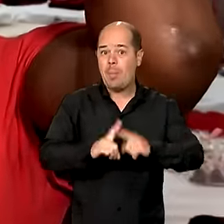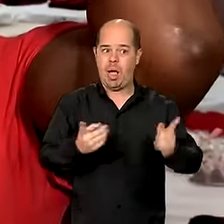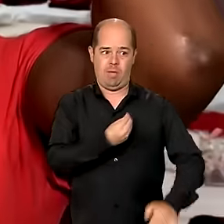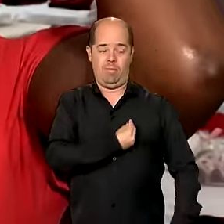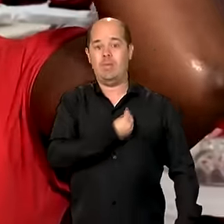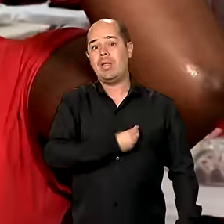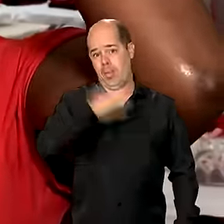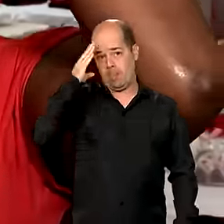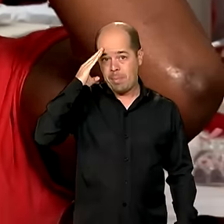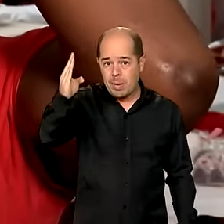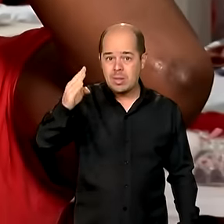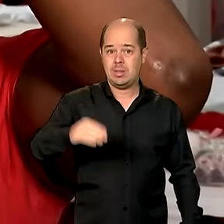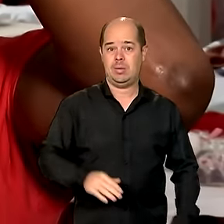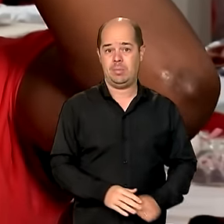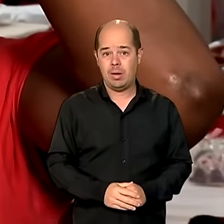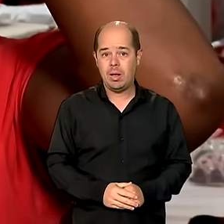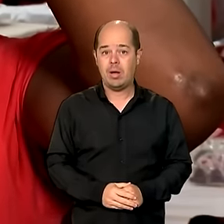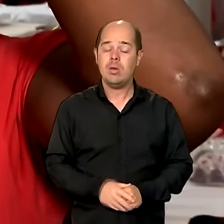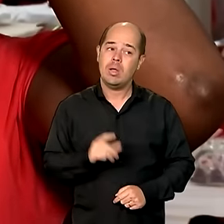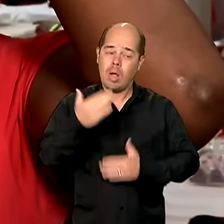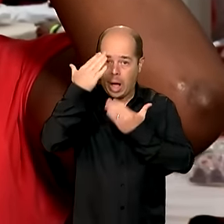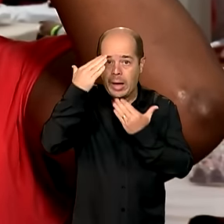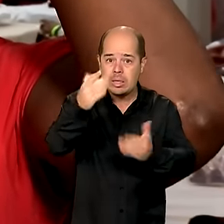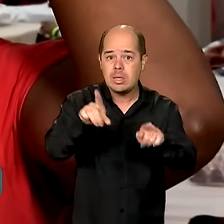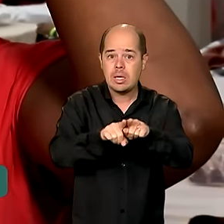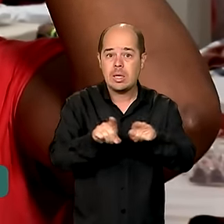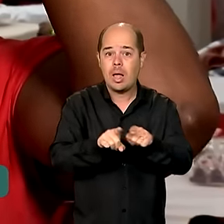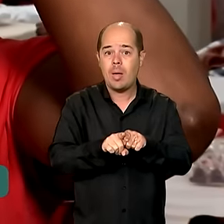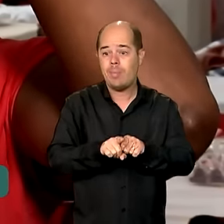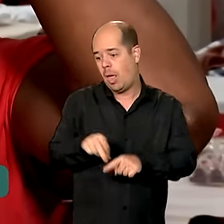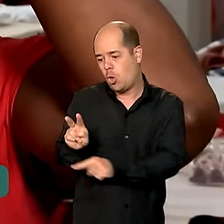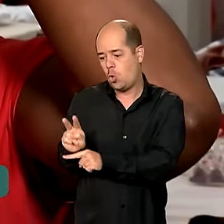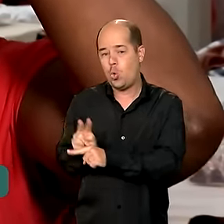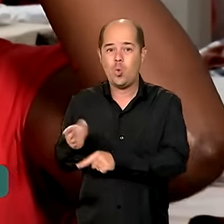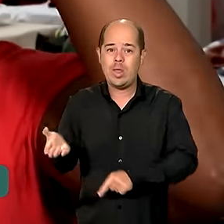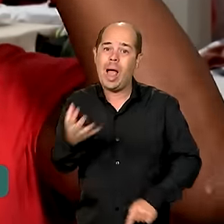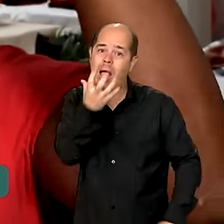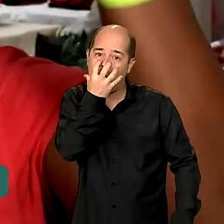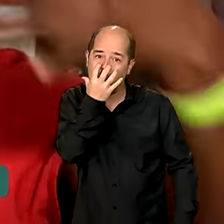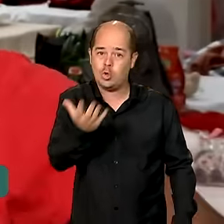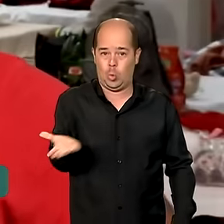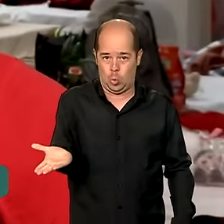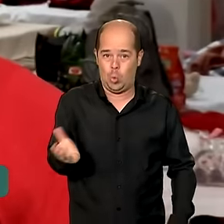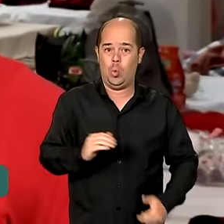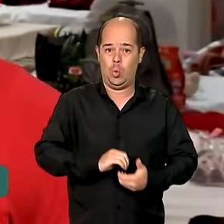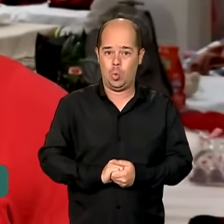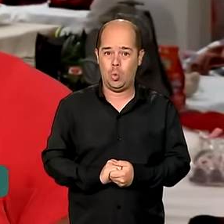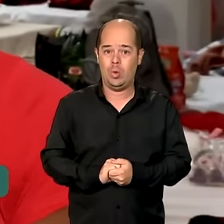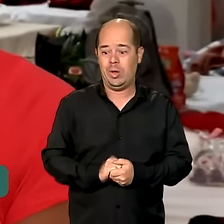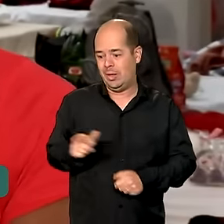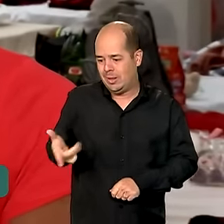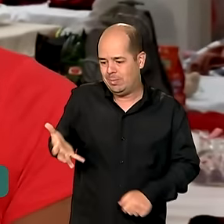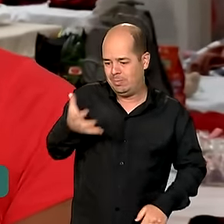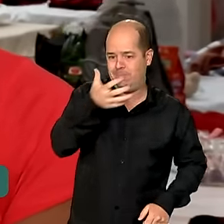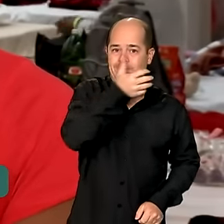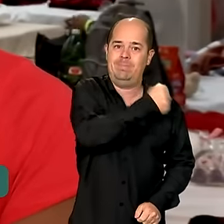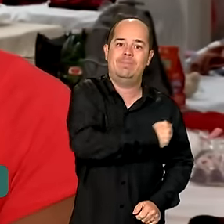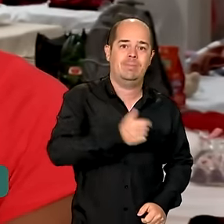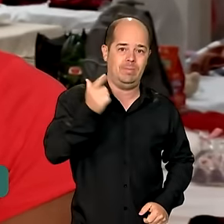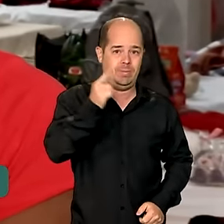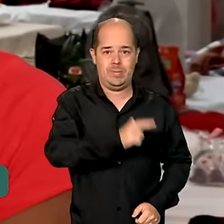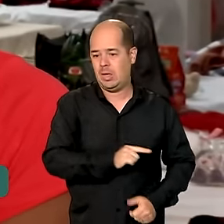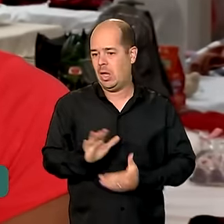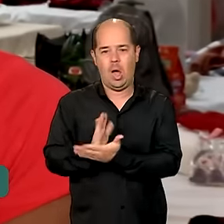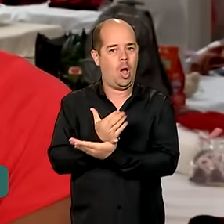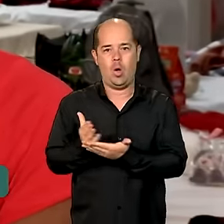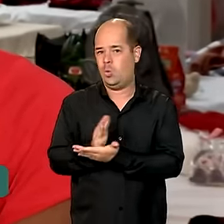agradeço muito por eles terem dado também atenção para os nossos pets também, que a gente que tem pets, aqueles que a gente conseguiu salvar, porque teve muitos que não teve a mesma